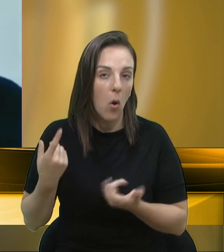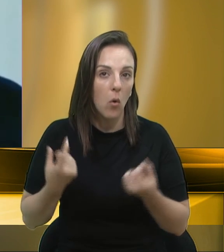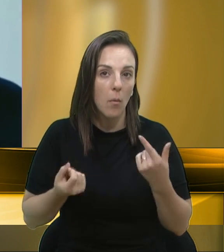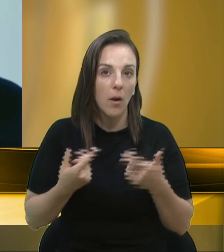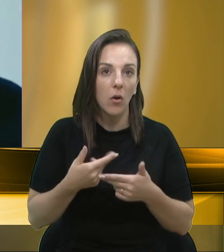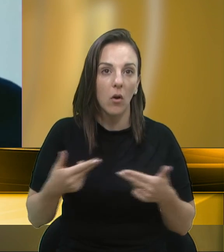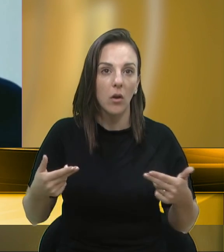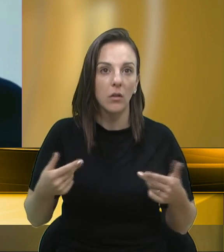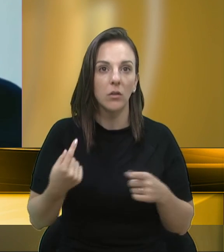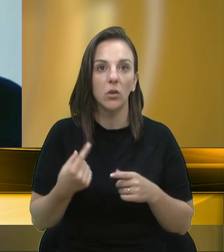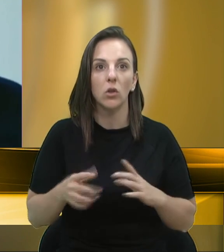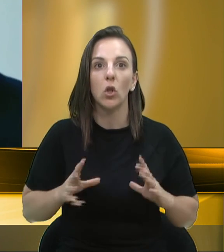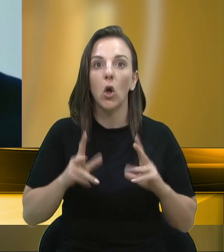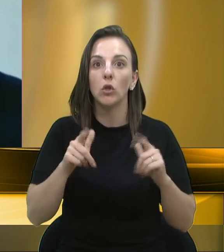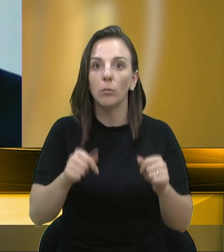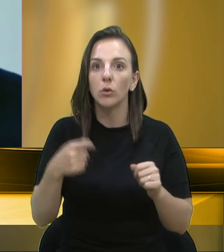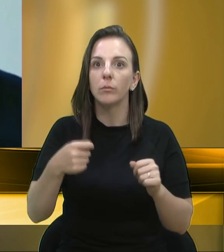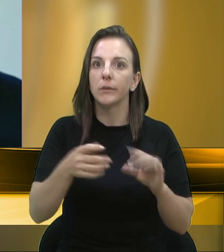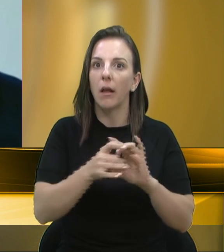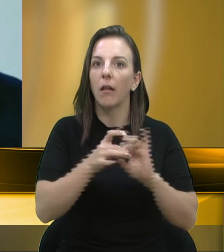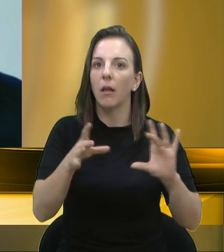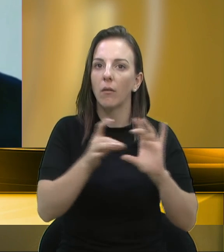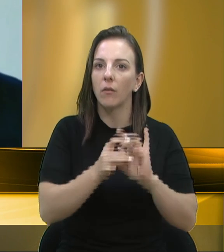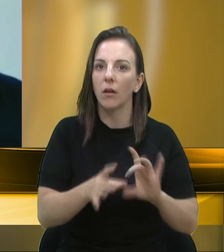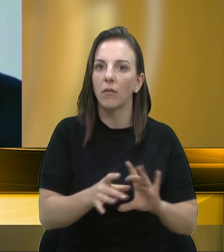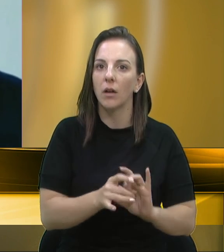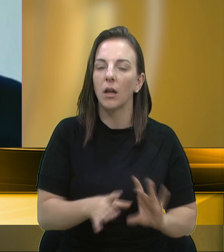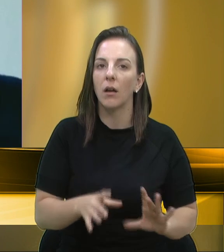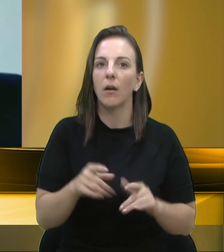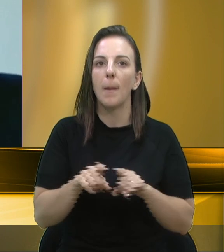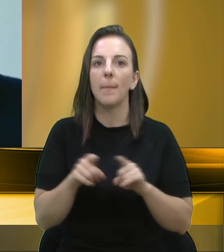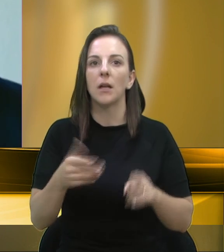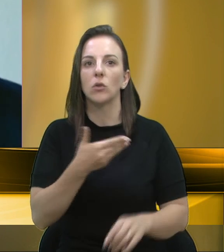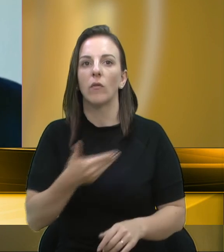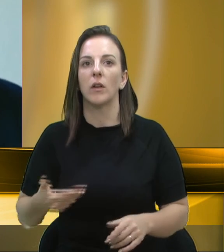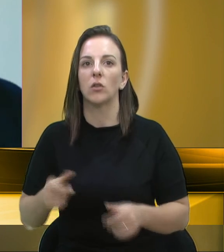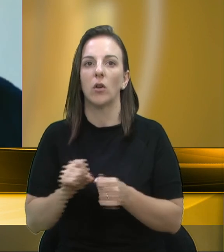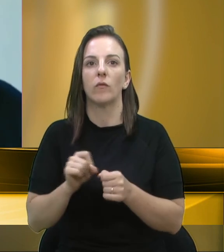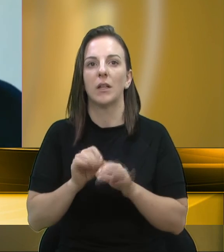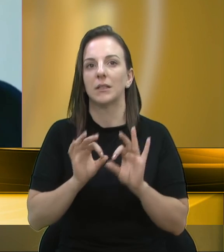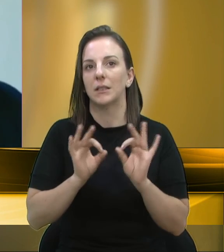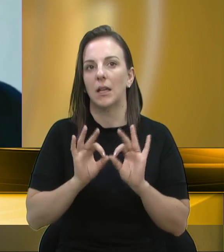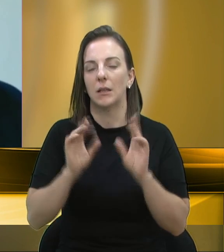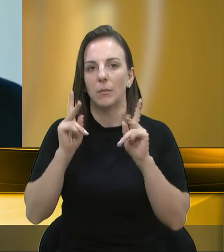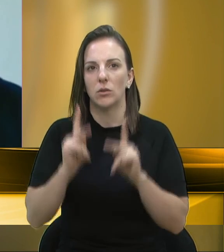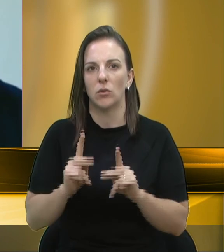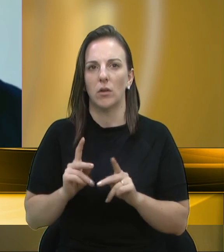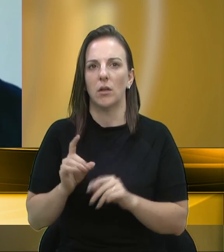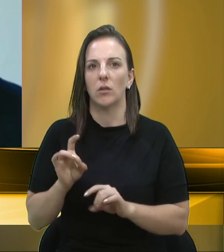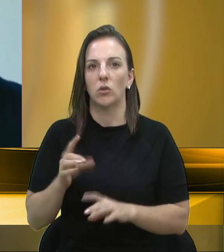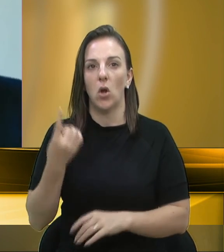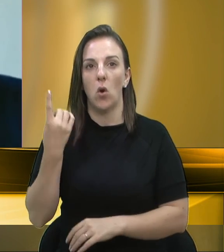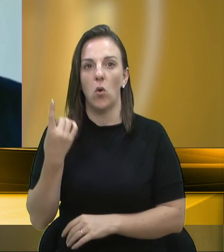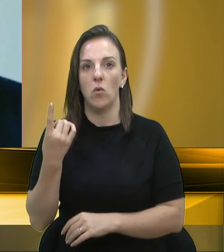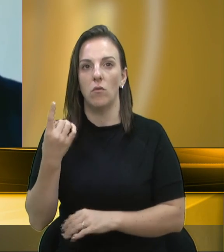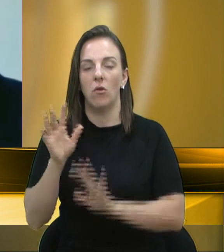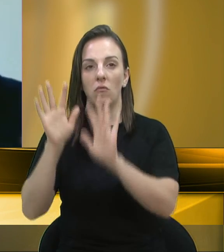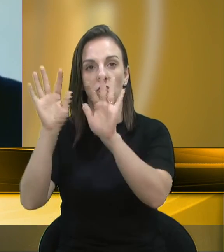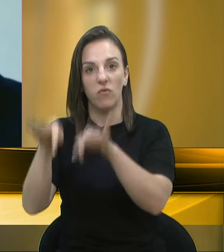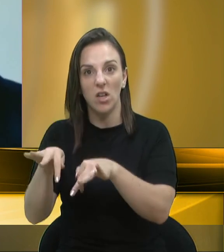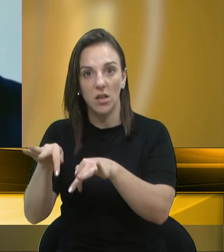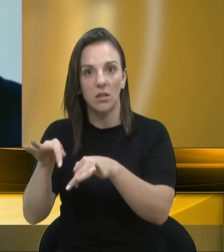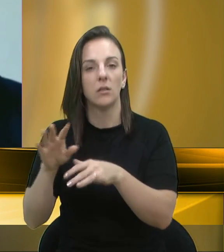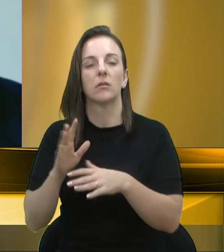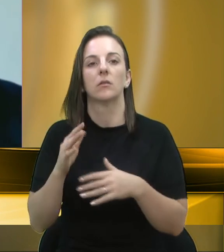porque todo mundo tem que abrir mão para ele, menos ele tem que abrir para as pessoas. Então, o povo está cansado. É só de um lado? Chega. Vamos, então,